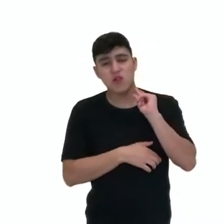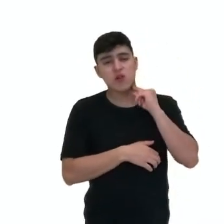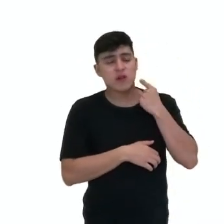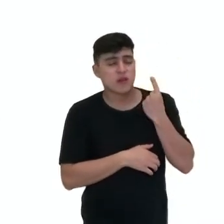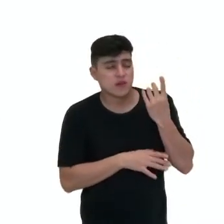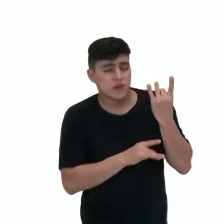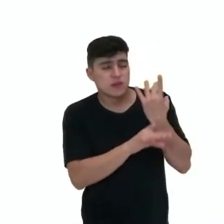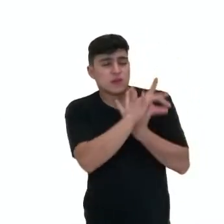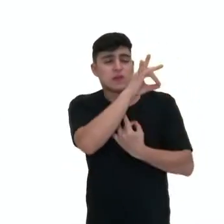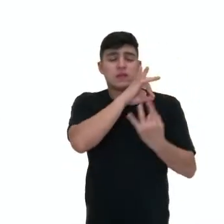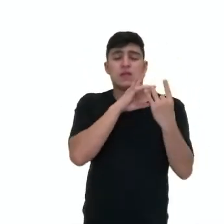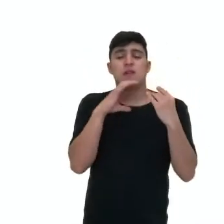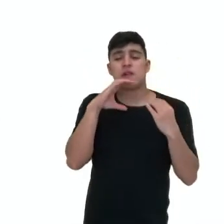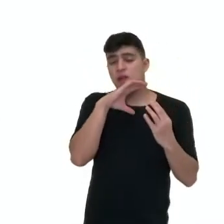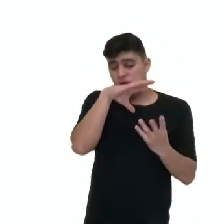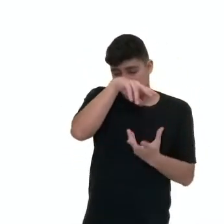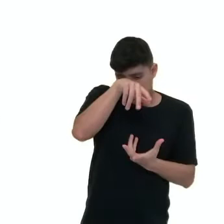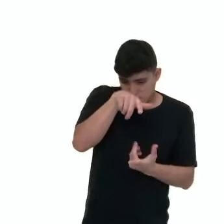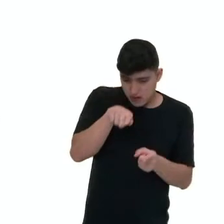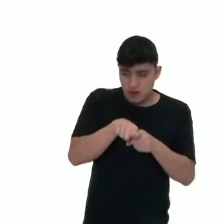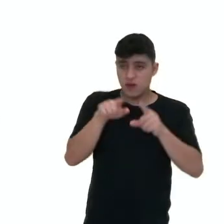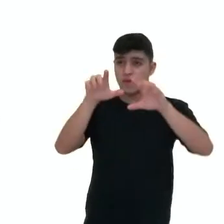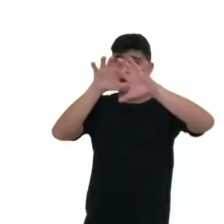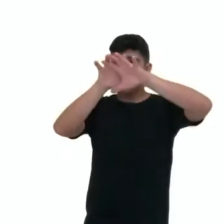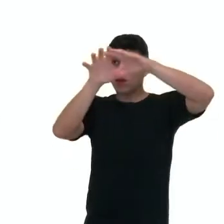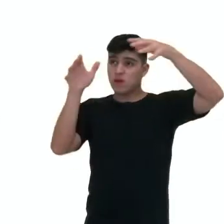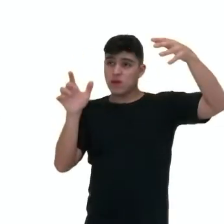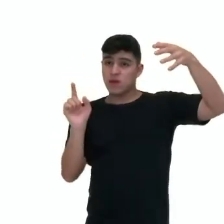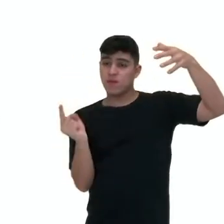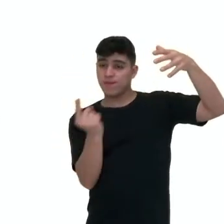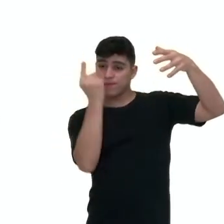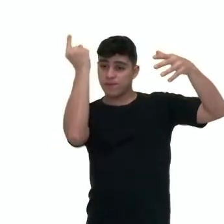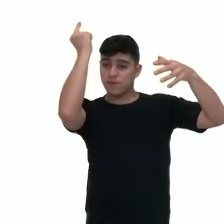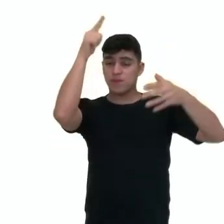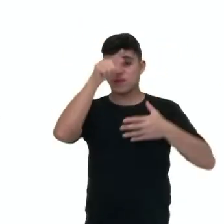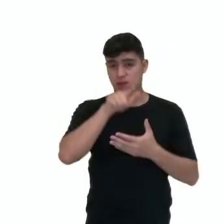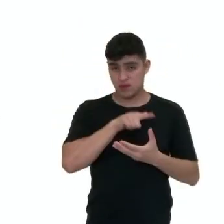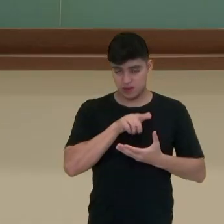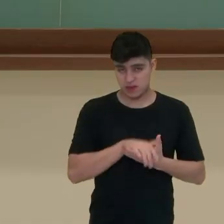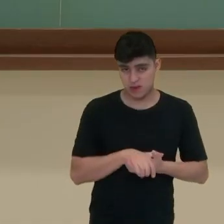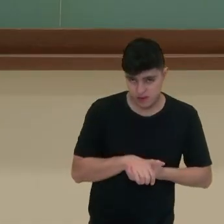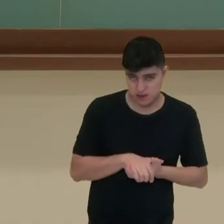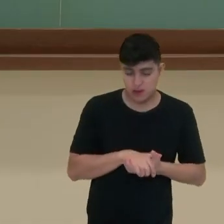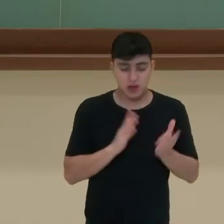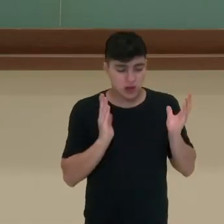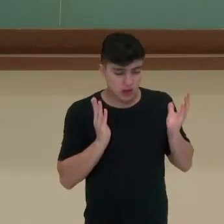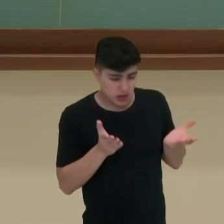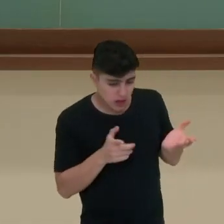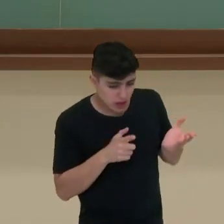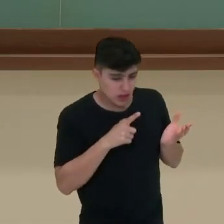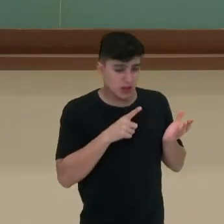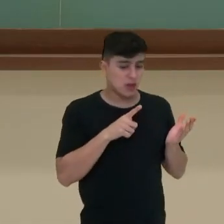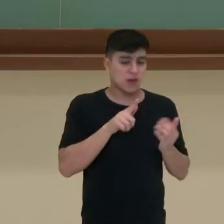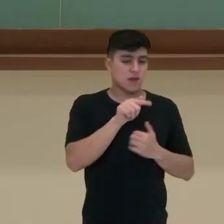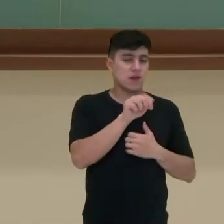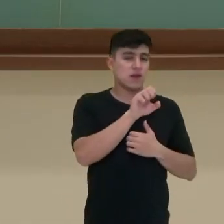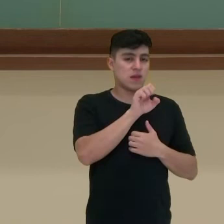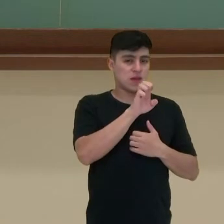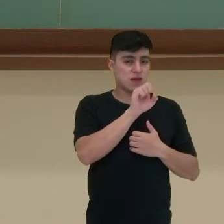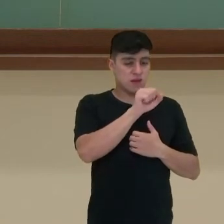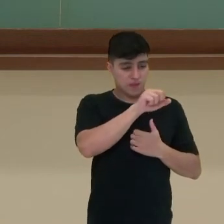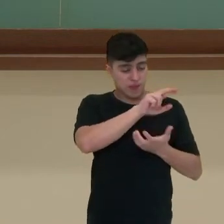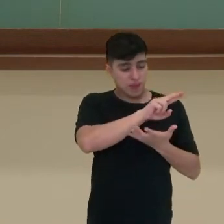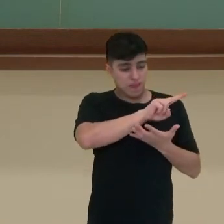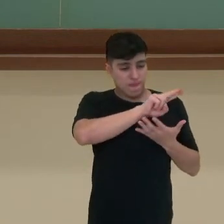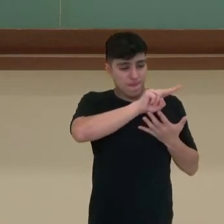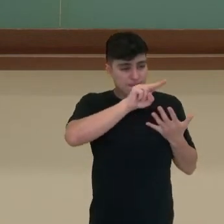principal causa do aquecimento global e do buraco na camada de ozônio. Então, nós tivemos já vários gases que foram abolidos do